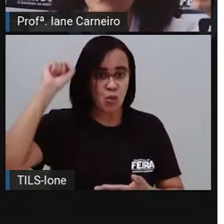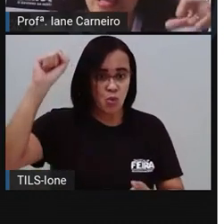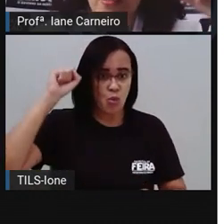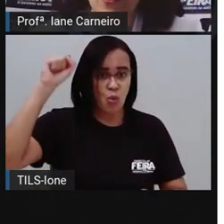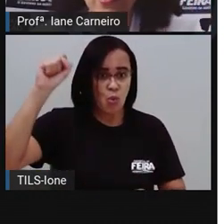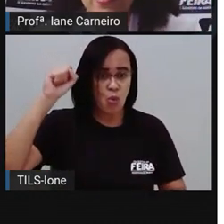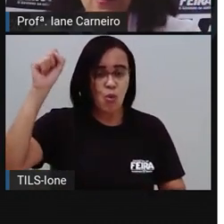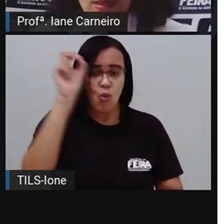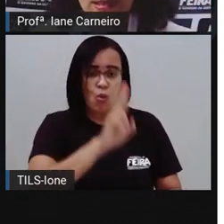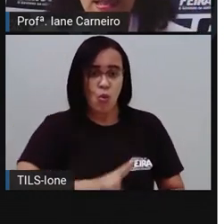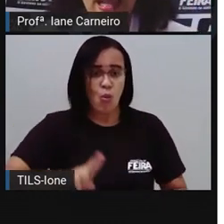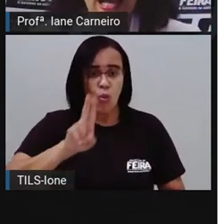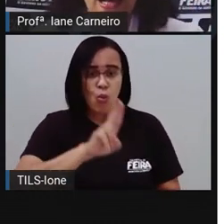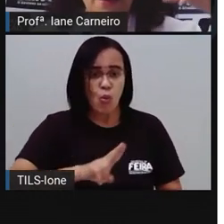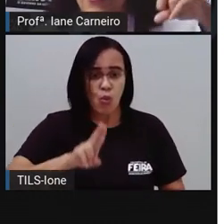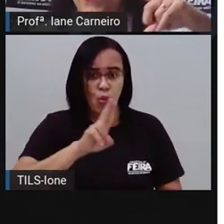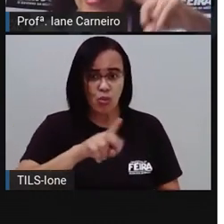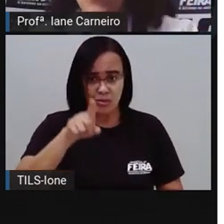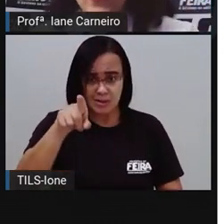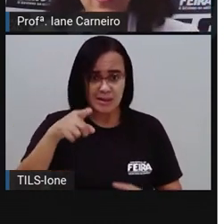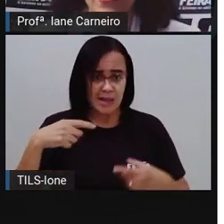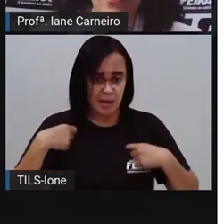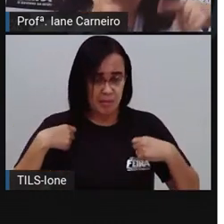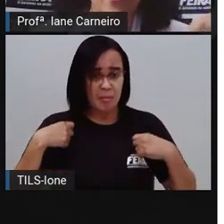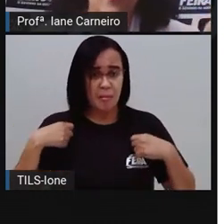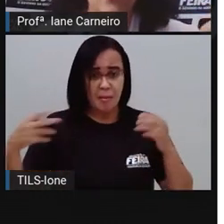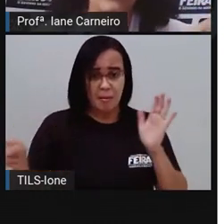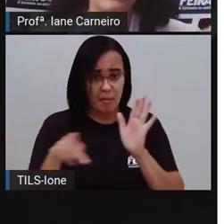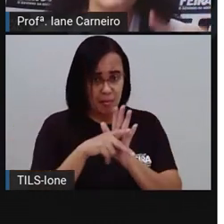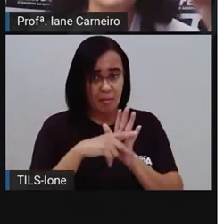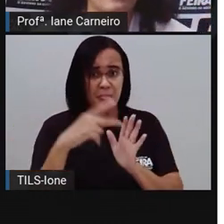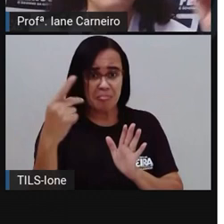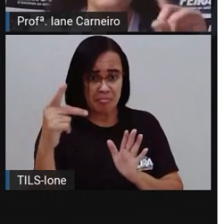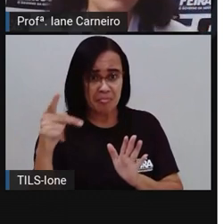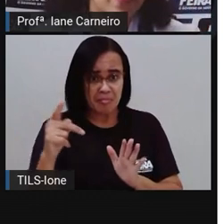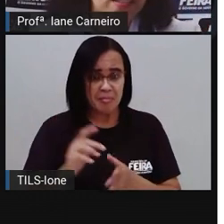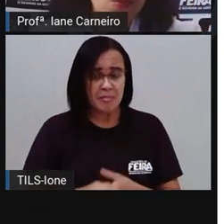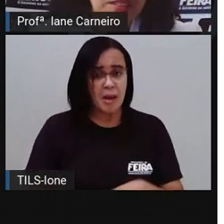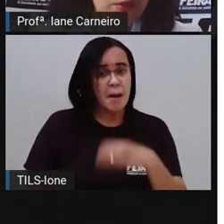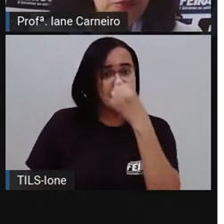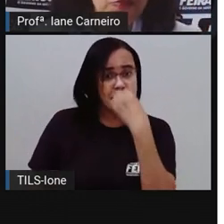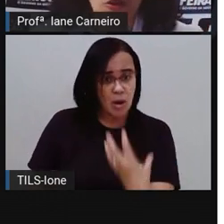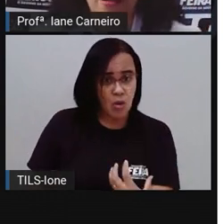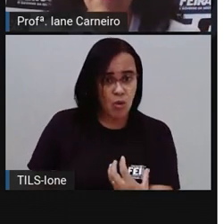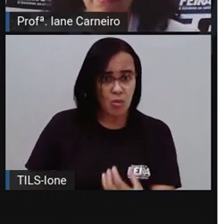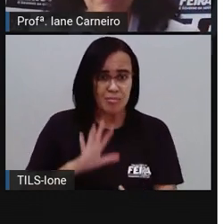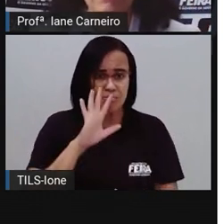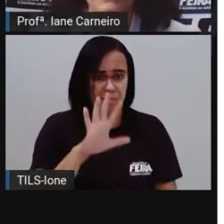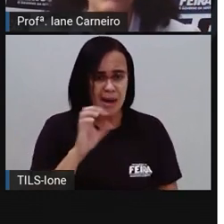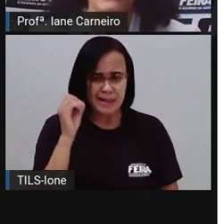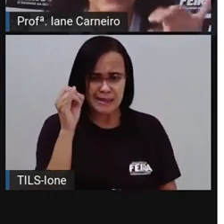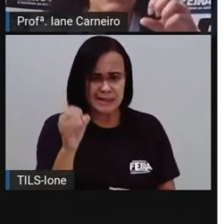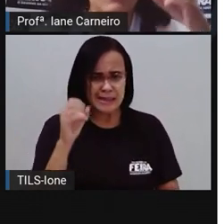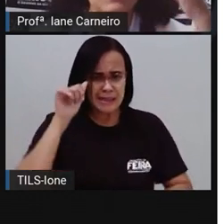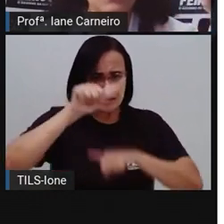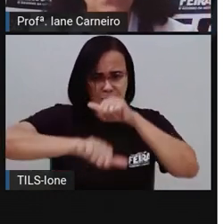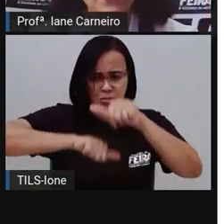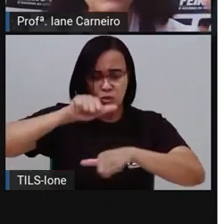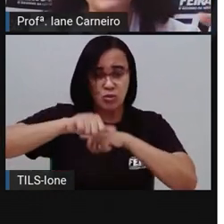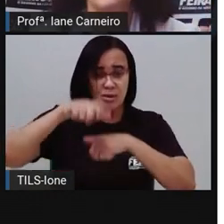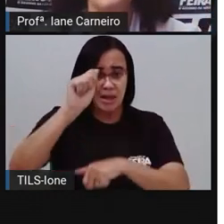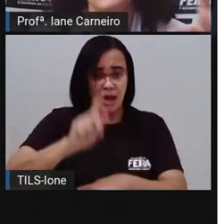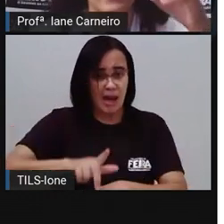quando usa as outras camisas, né? A outra, na verdade, a azul, acham que o Brasil não joga bem, né? Porque tem uma